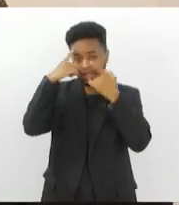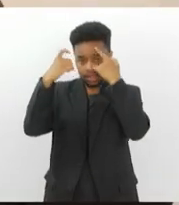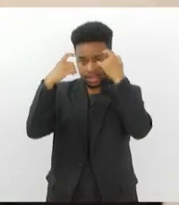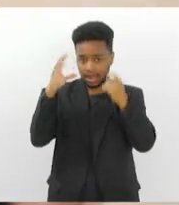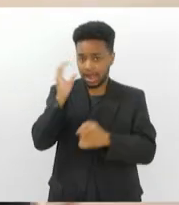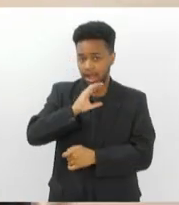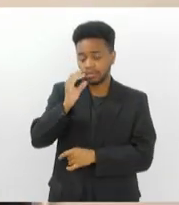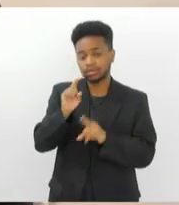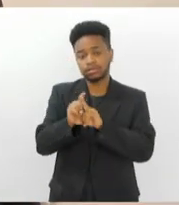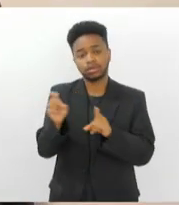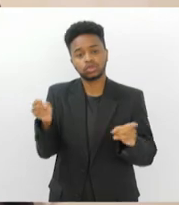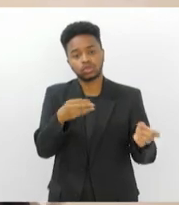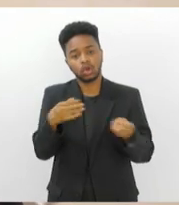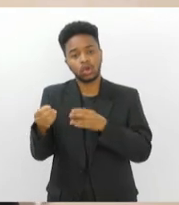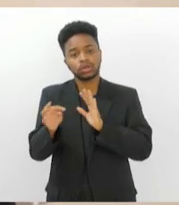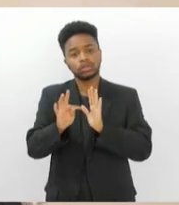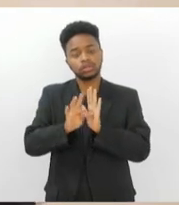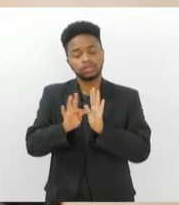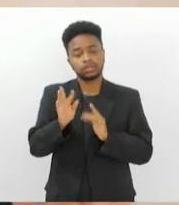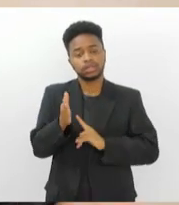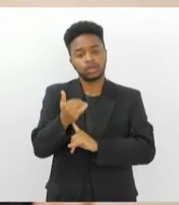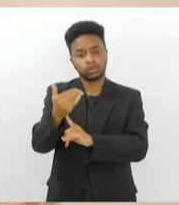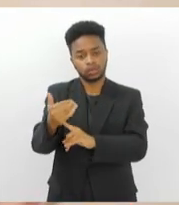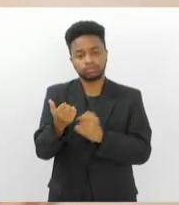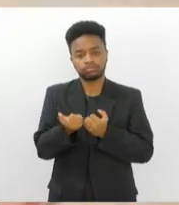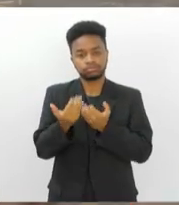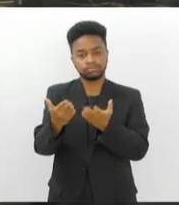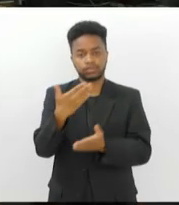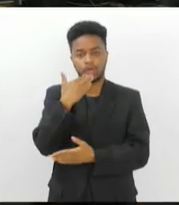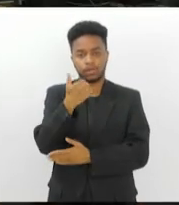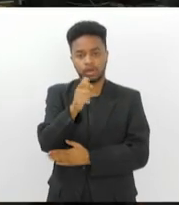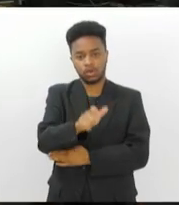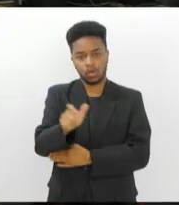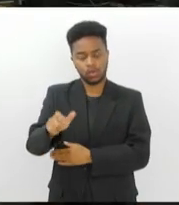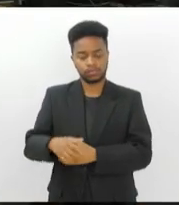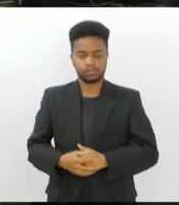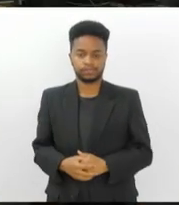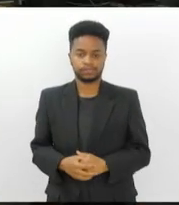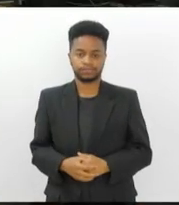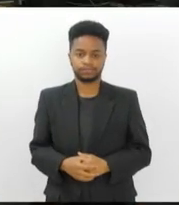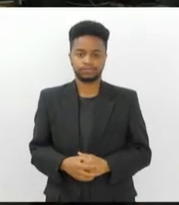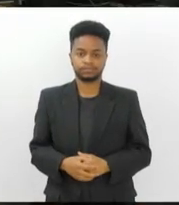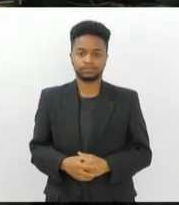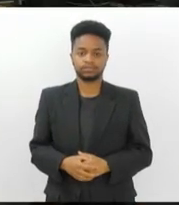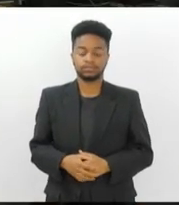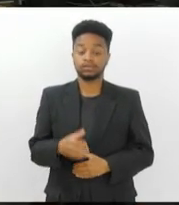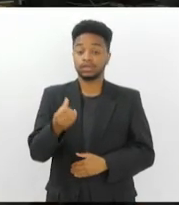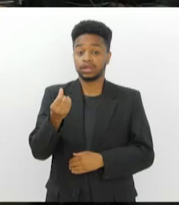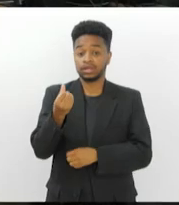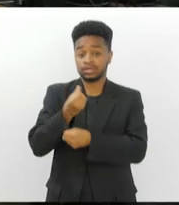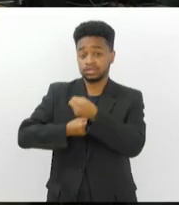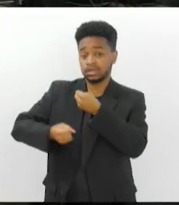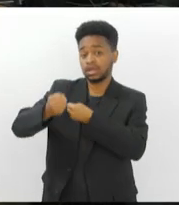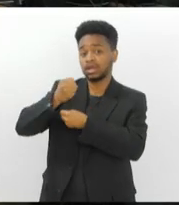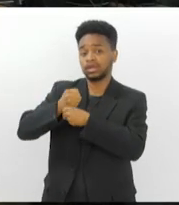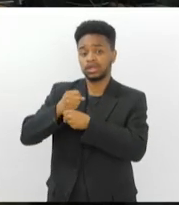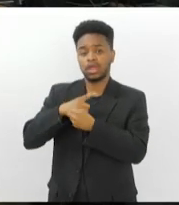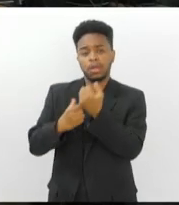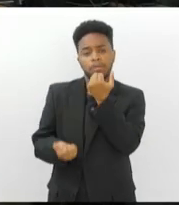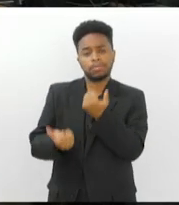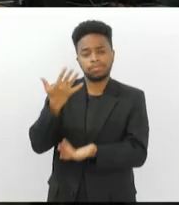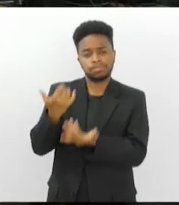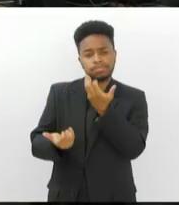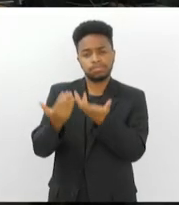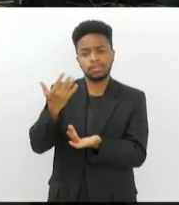inovação tecnológica para o governo do estado sempre, trabalhando para entregar o melhor. Há seis anos, o incêndio destruiu quase todo o